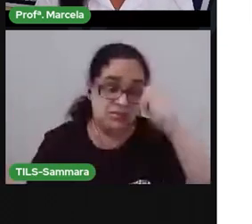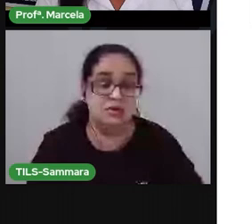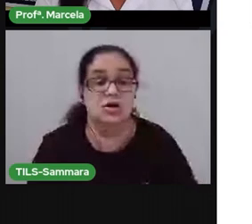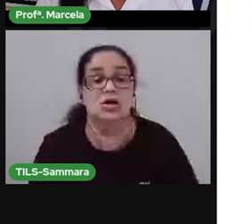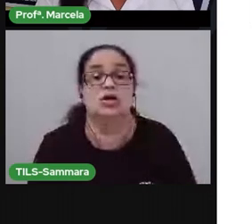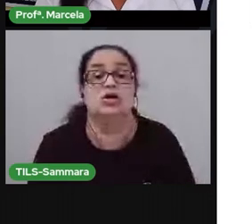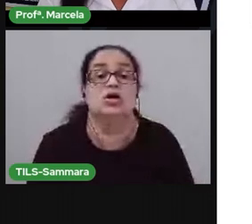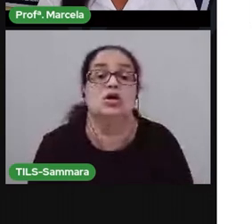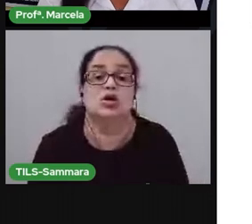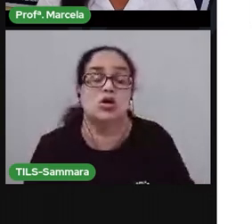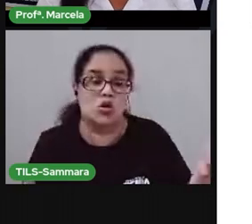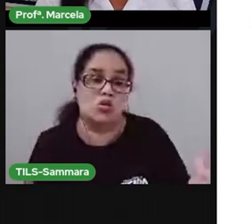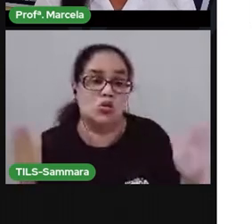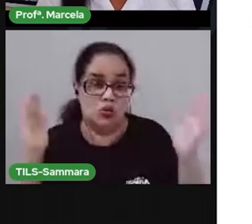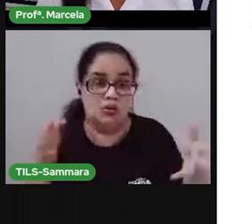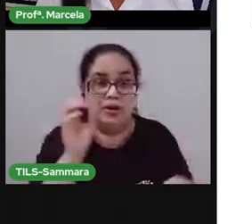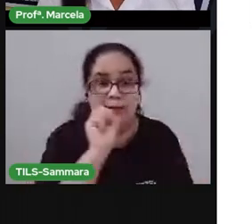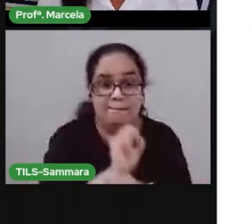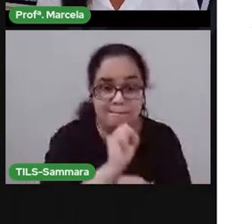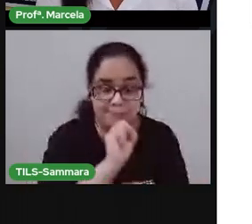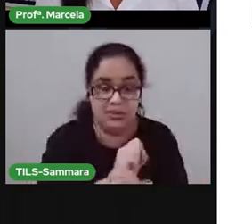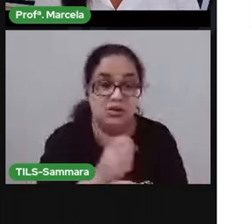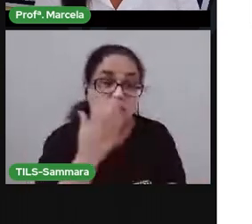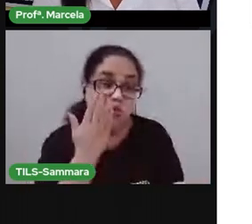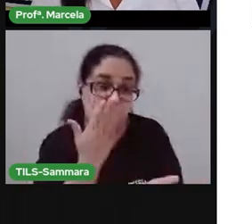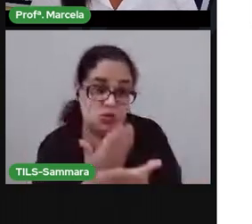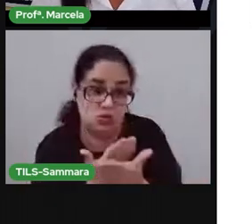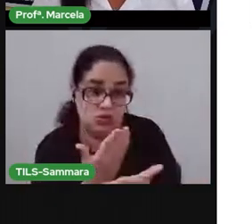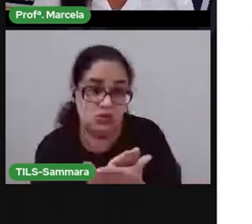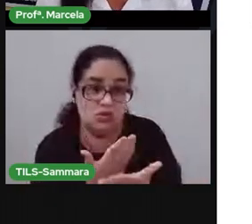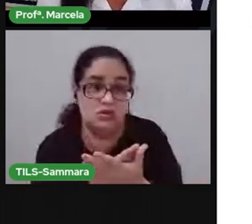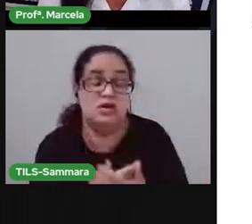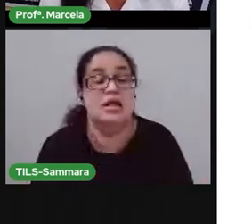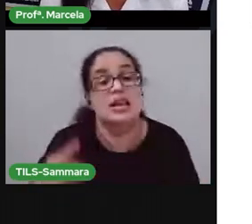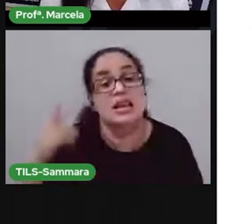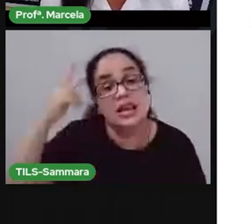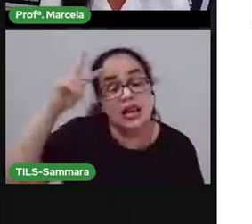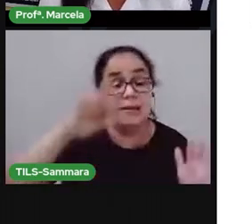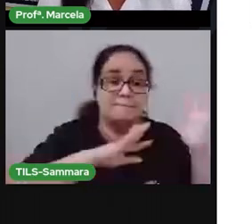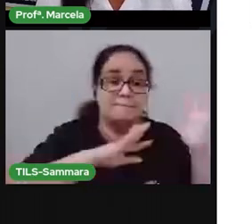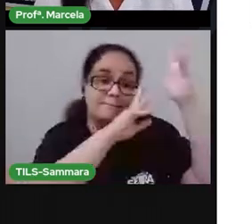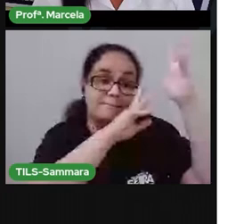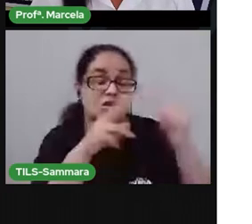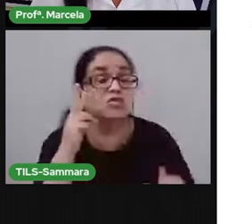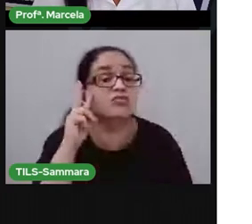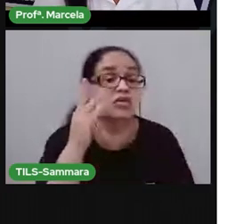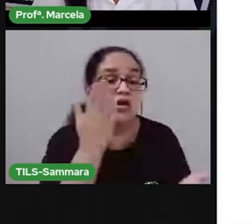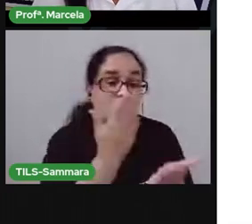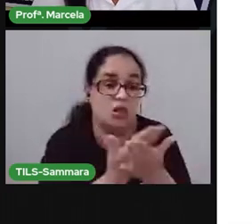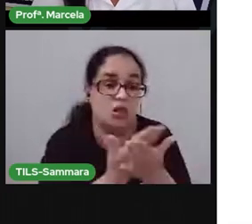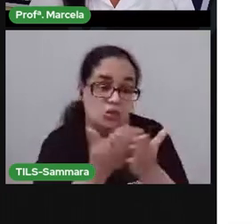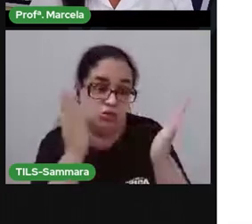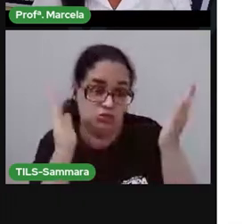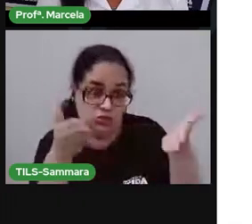Agora, vamos parar aqui a nossa apresentação da aula. Para relembrar o que a gente viu nessa aula de hoje.